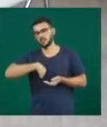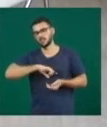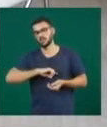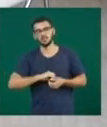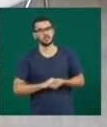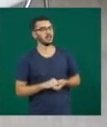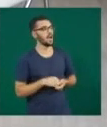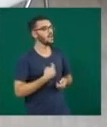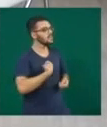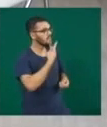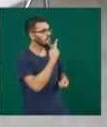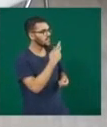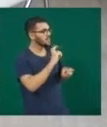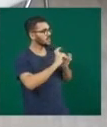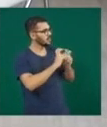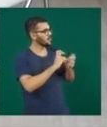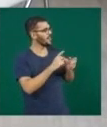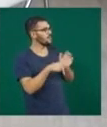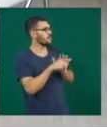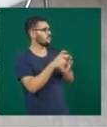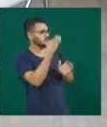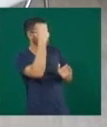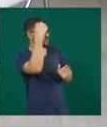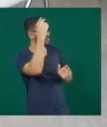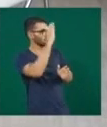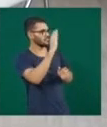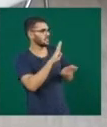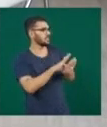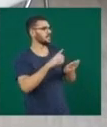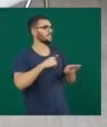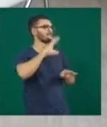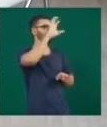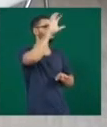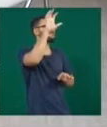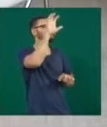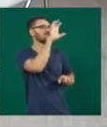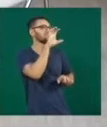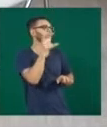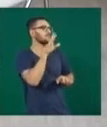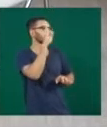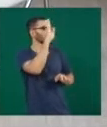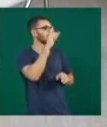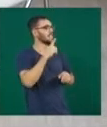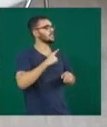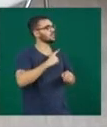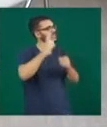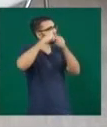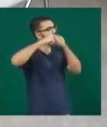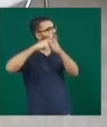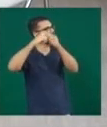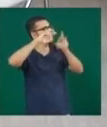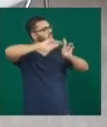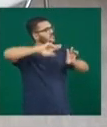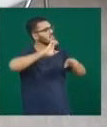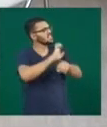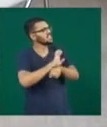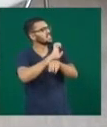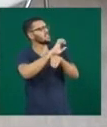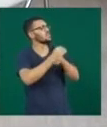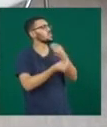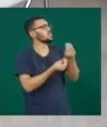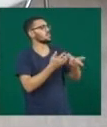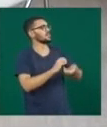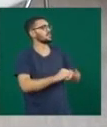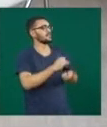de uma forma geral. E principalmente, é claro, de algumas regiões do nosso país. Esse evento também tem parceria com outros estados, com a